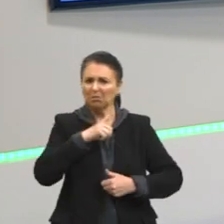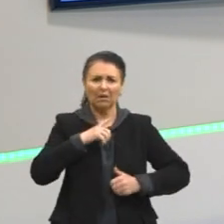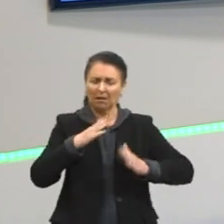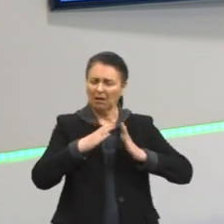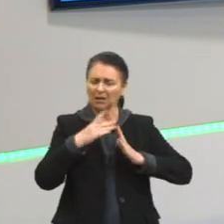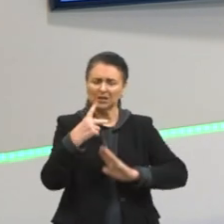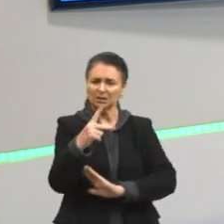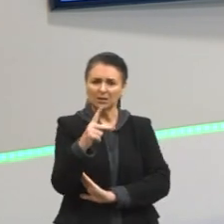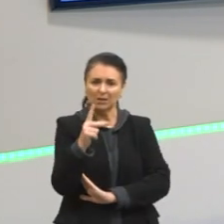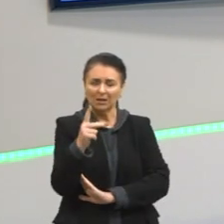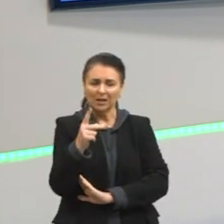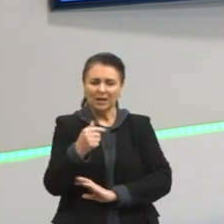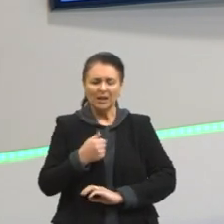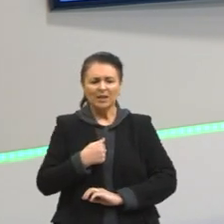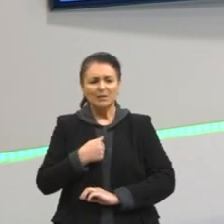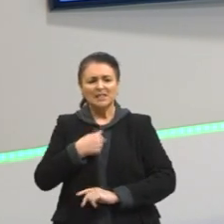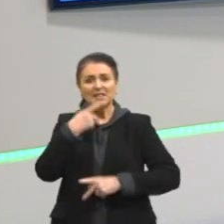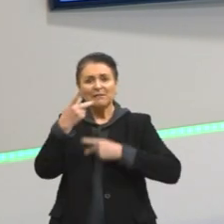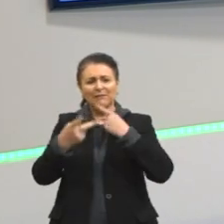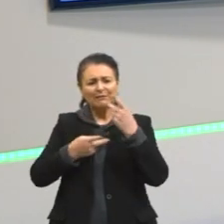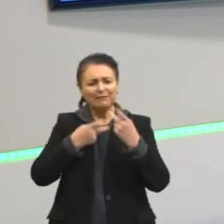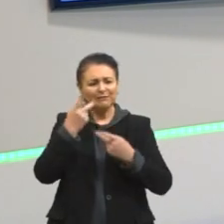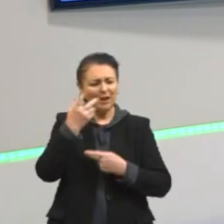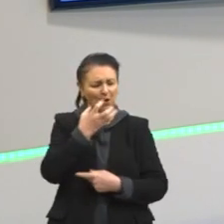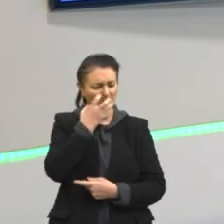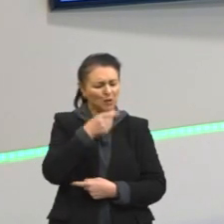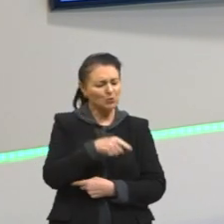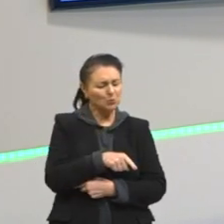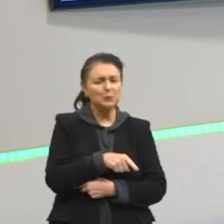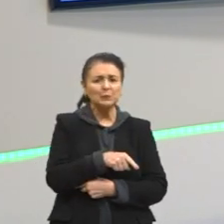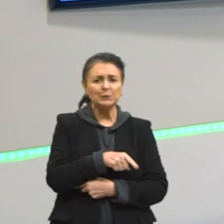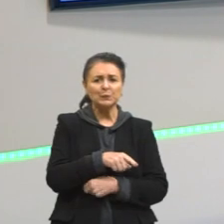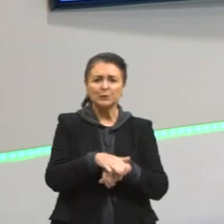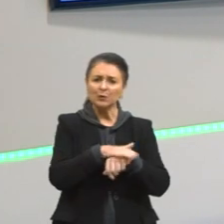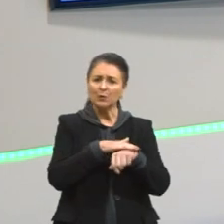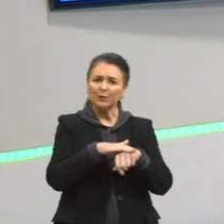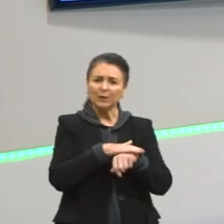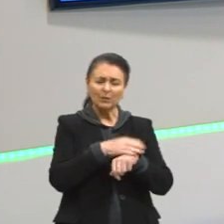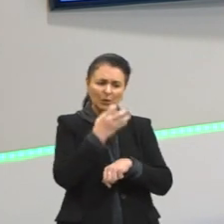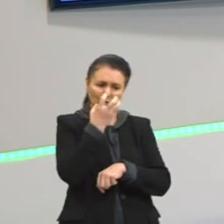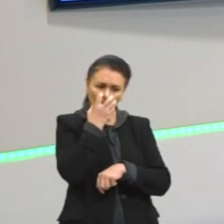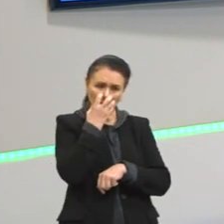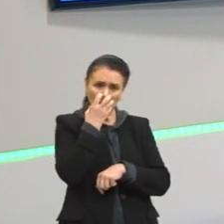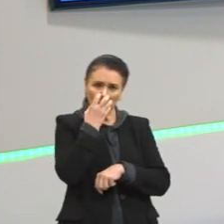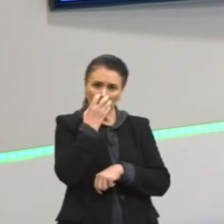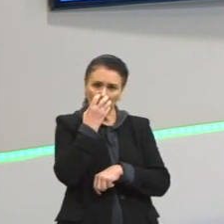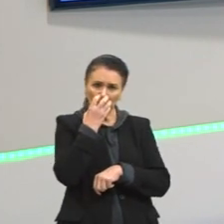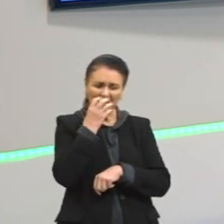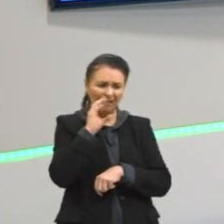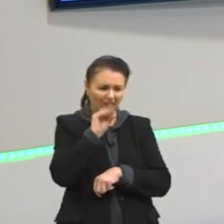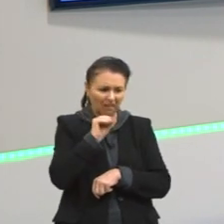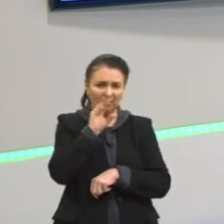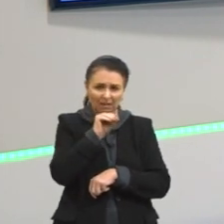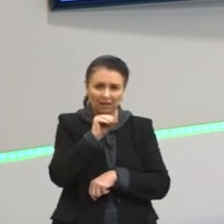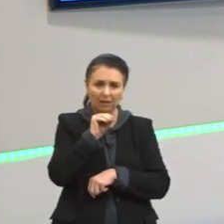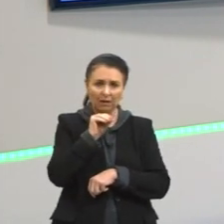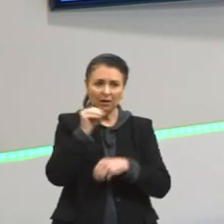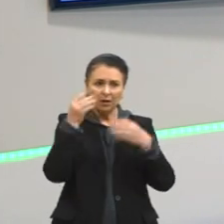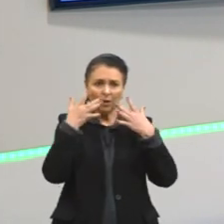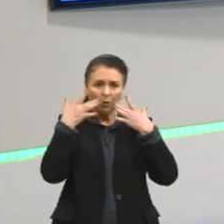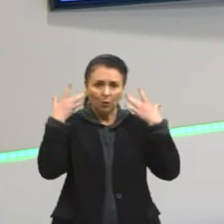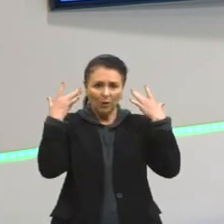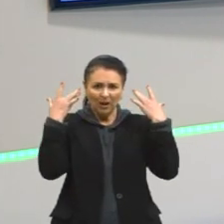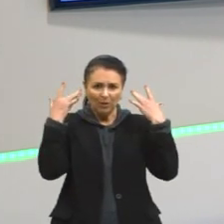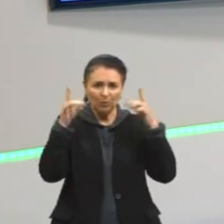casa, e vocês falam com o cachorro, e o cachorro late ou o gato mia,